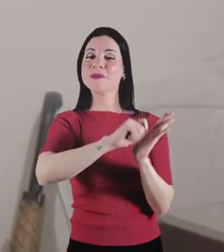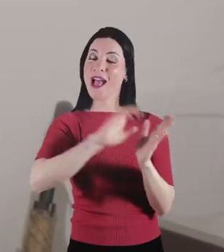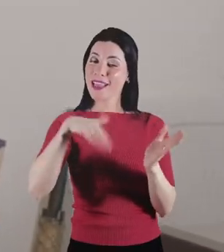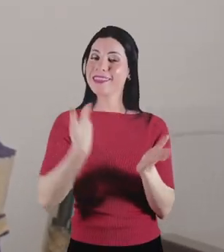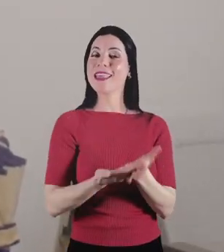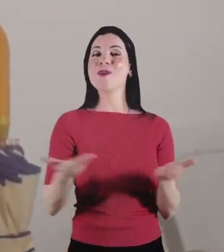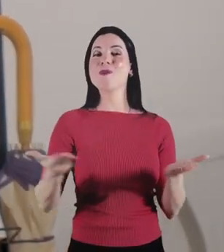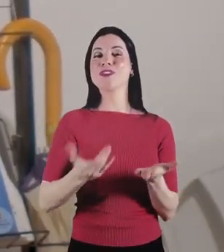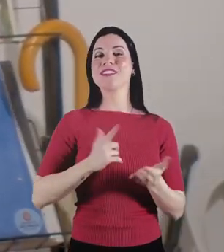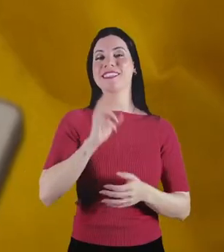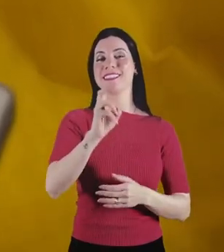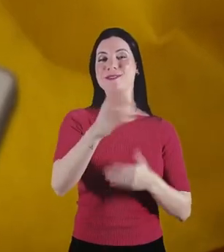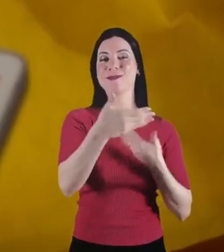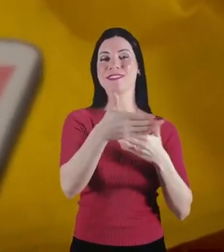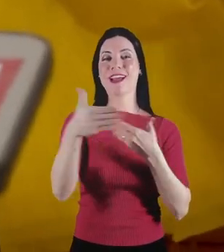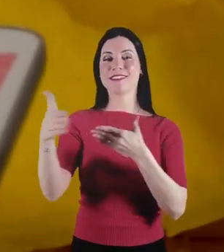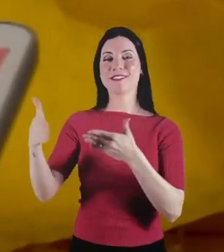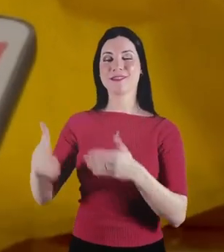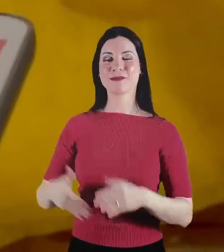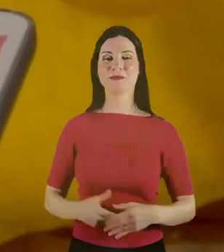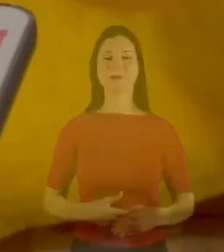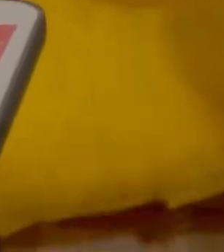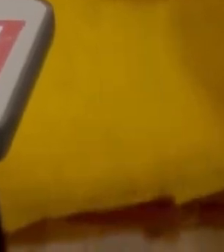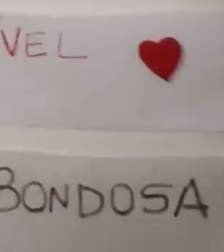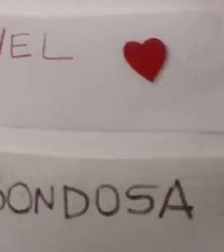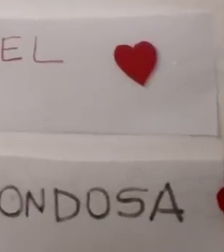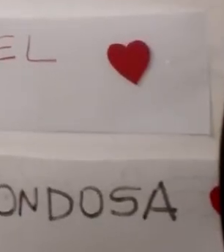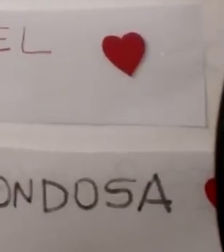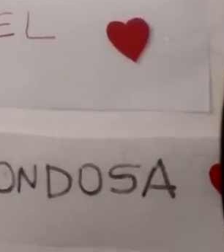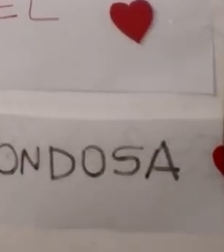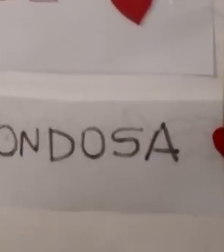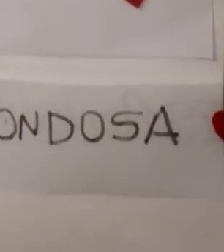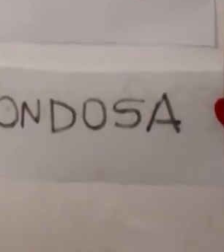a gente dá aula de alfabetização. Nós temos cinco salas.